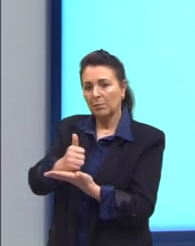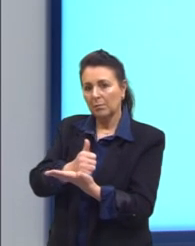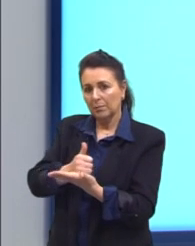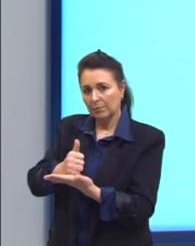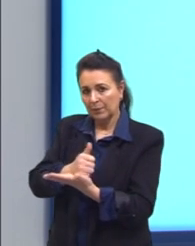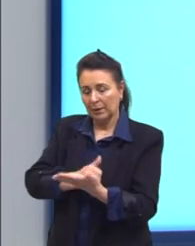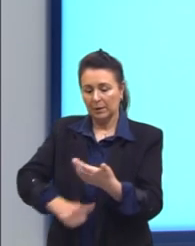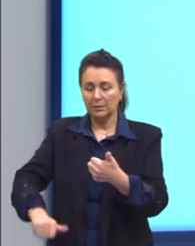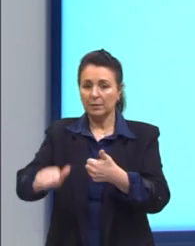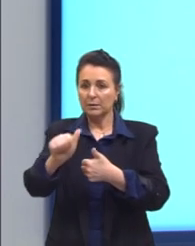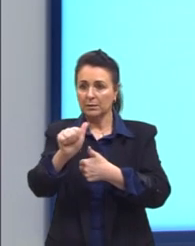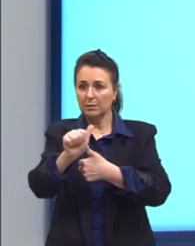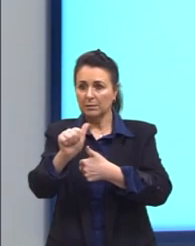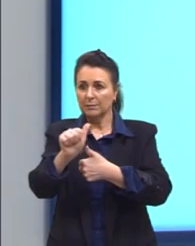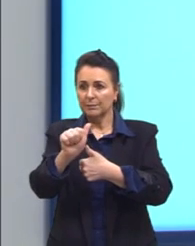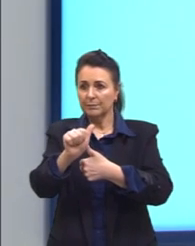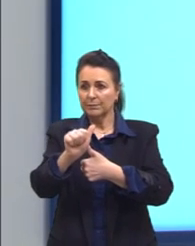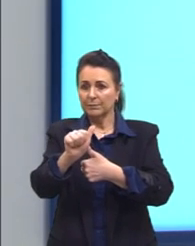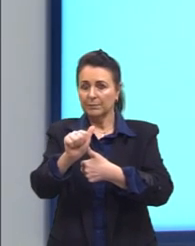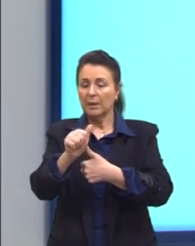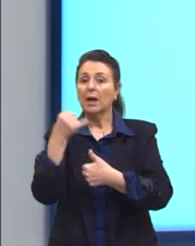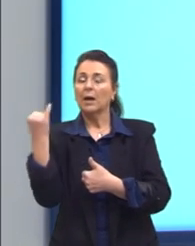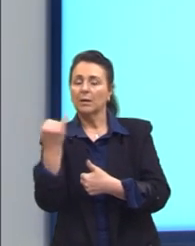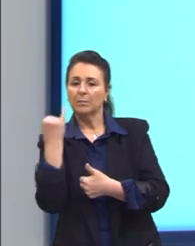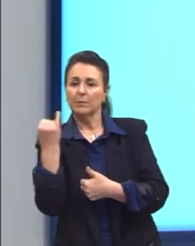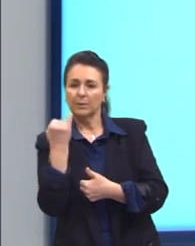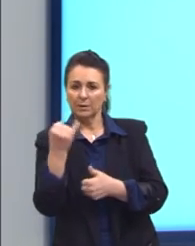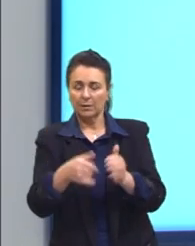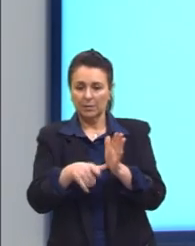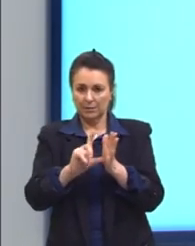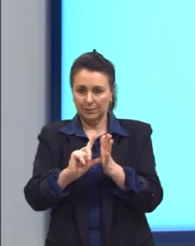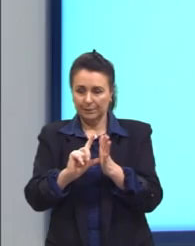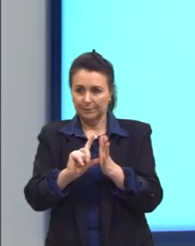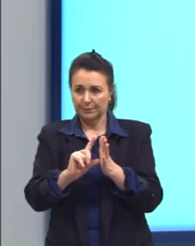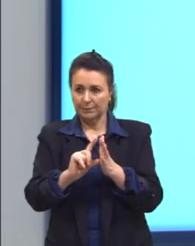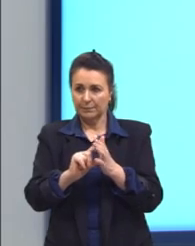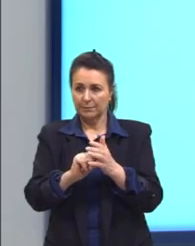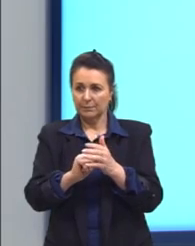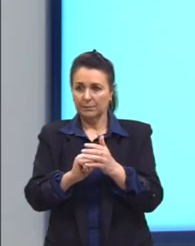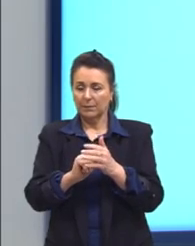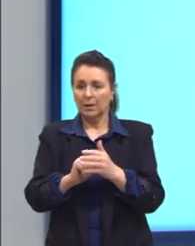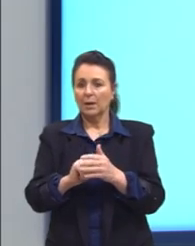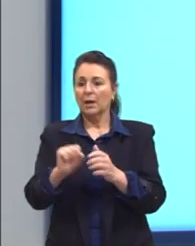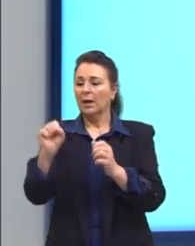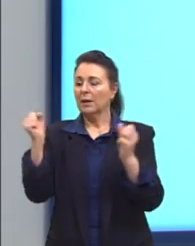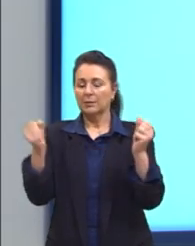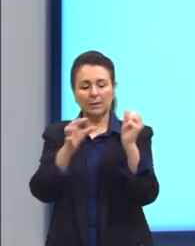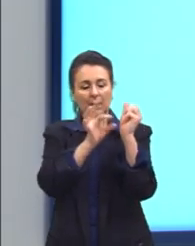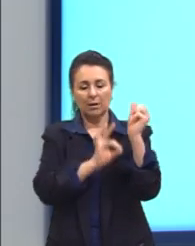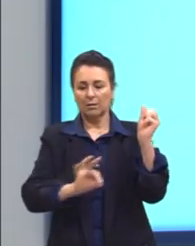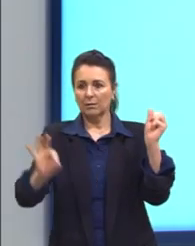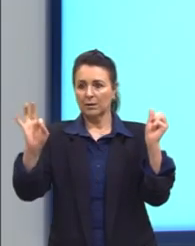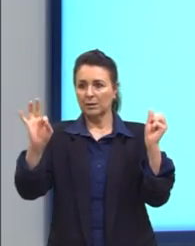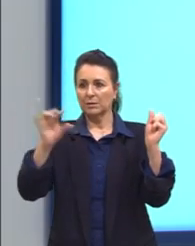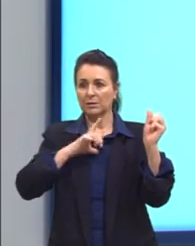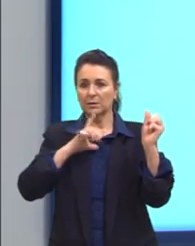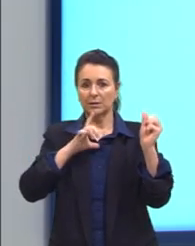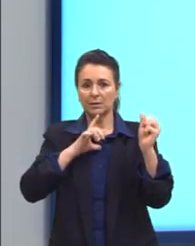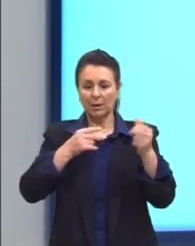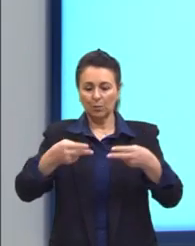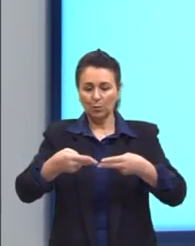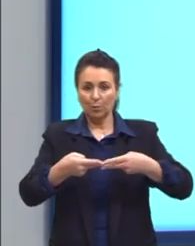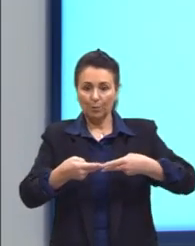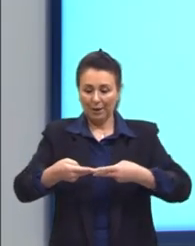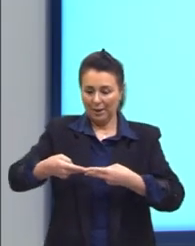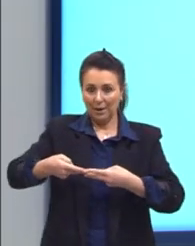Letra A. Uma coisa importante que eu não destaquei aqui na imagem. Entre as correntes tem uma pessoa deitada em uma rede.